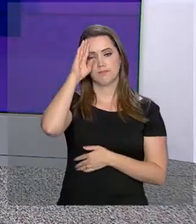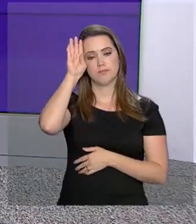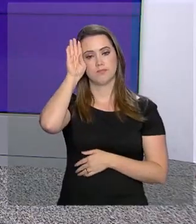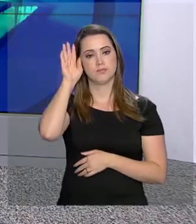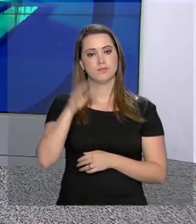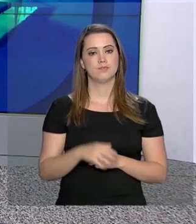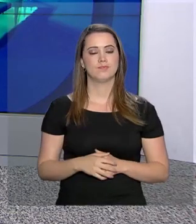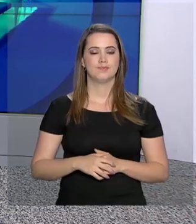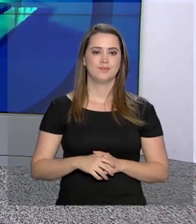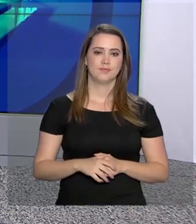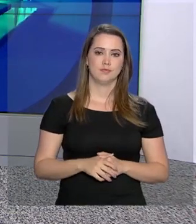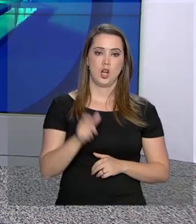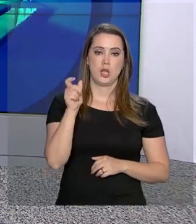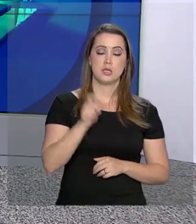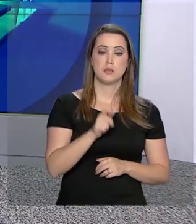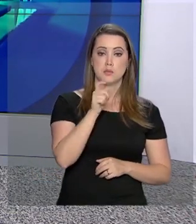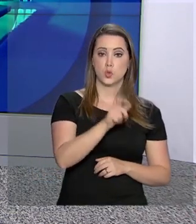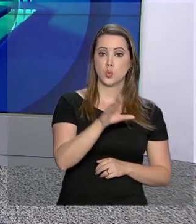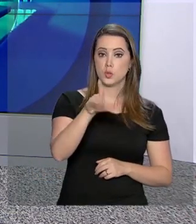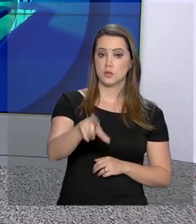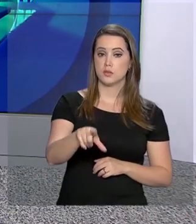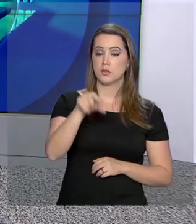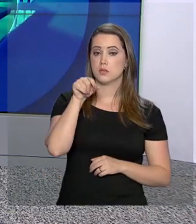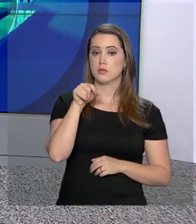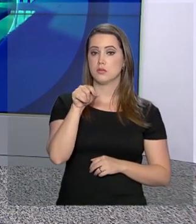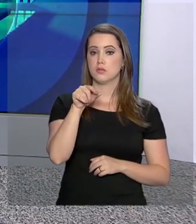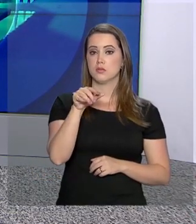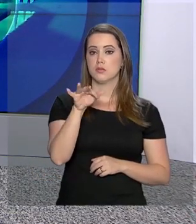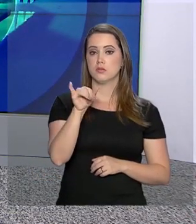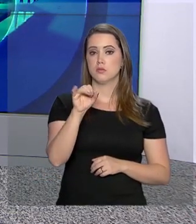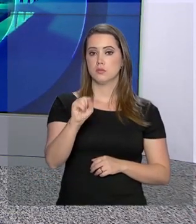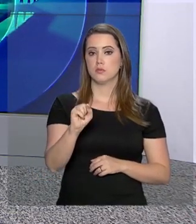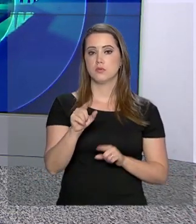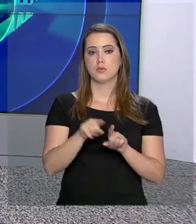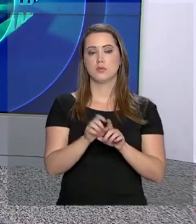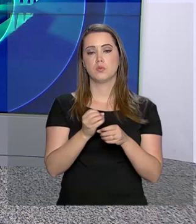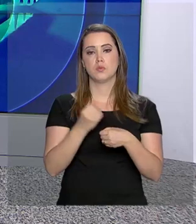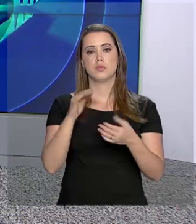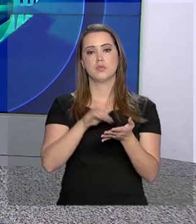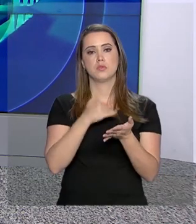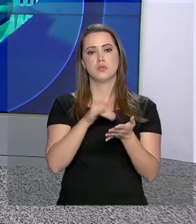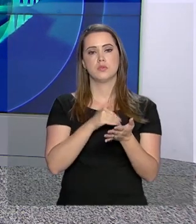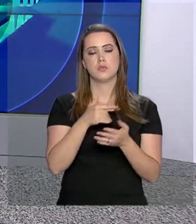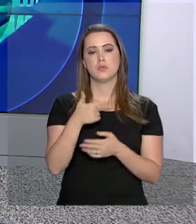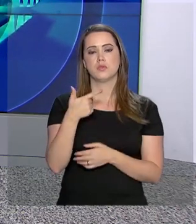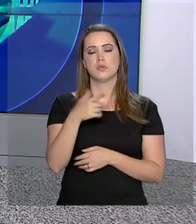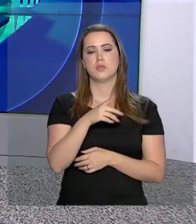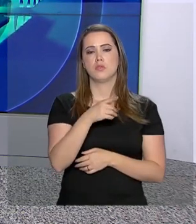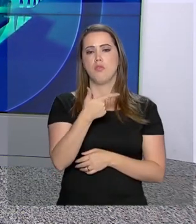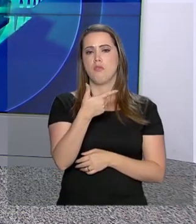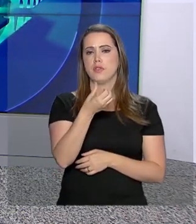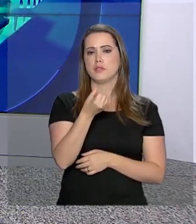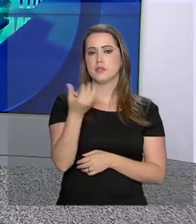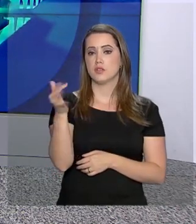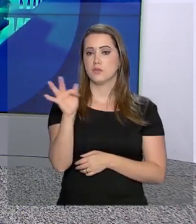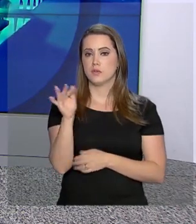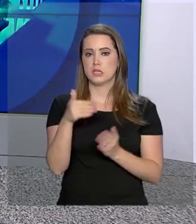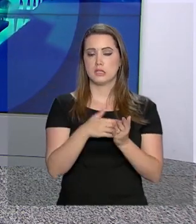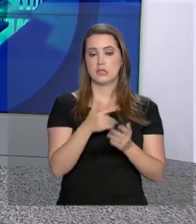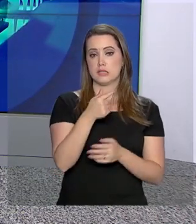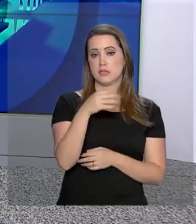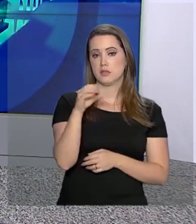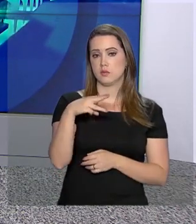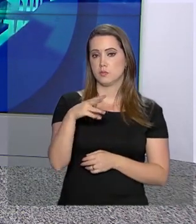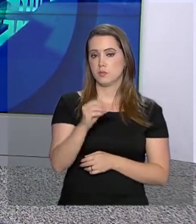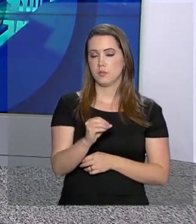superior. Os candidatos pré-selecionados devem concluir a inscrição no sistema de 26 de fevereiro a